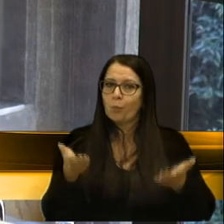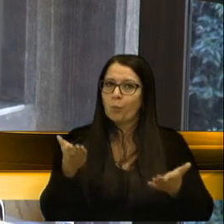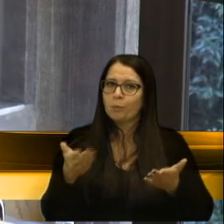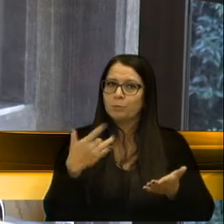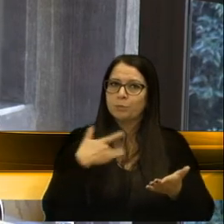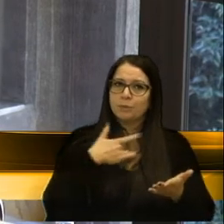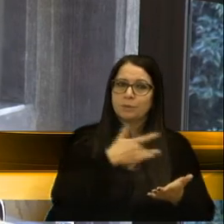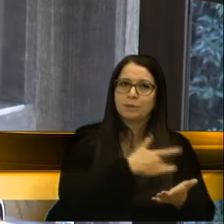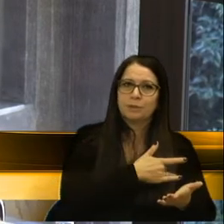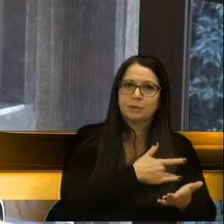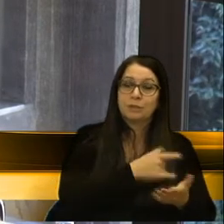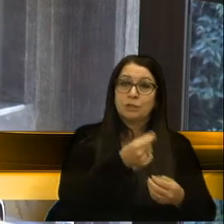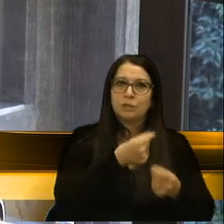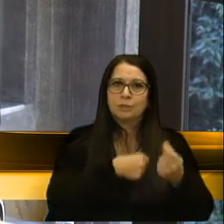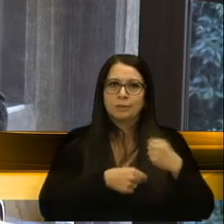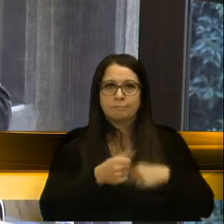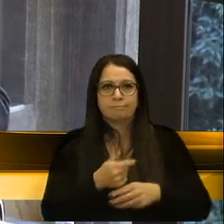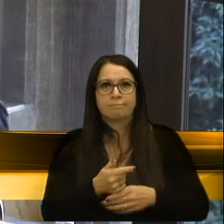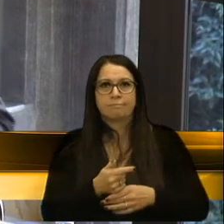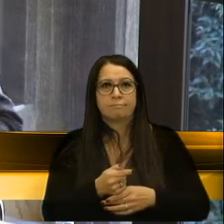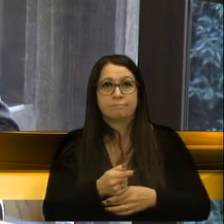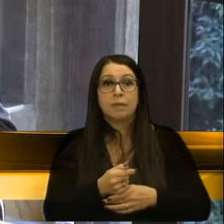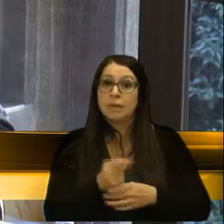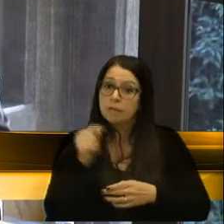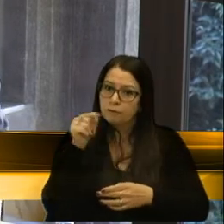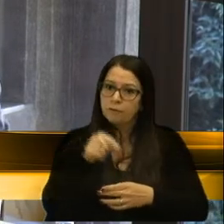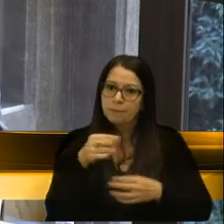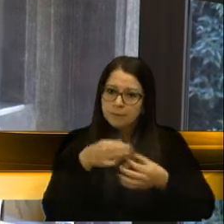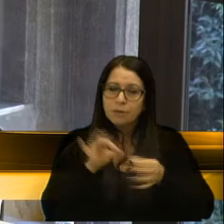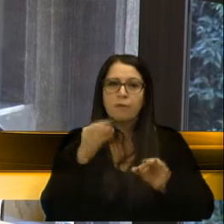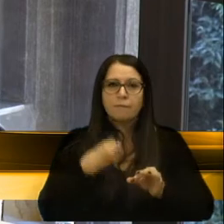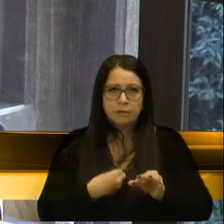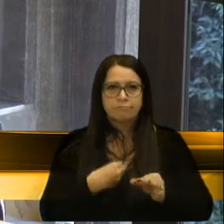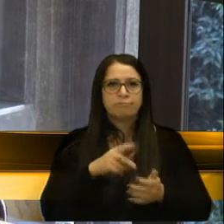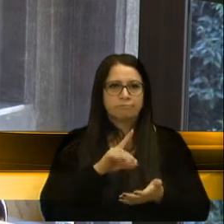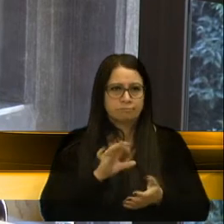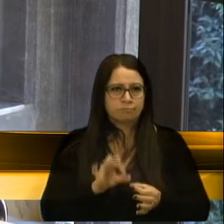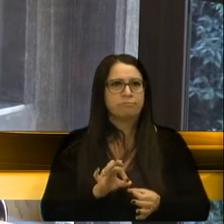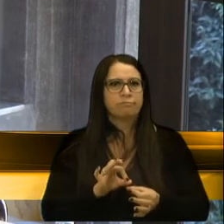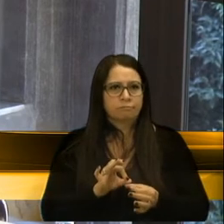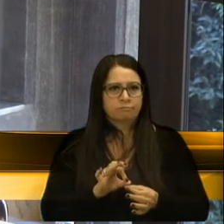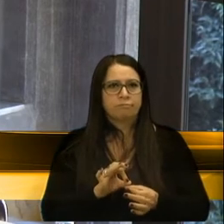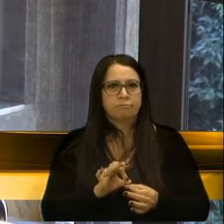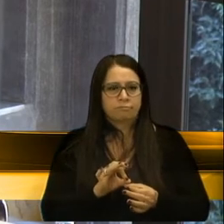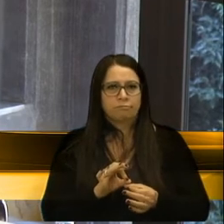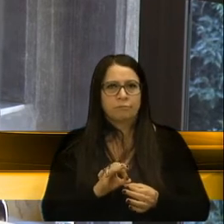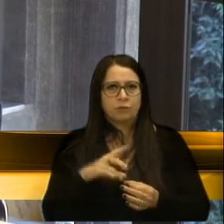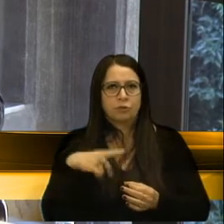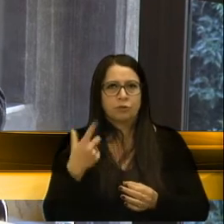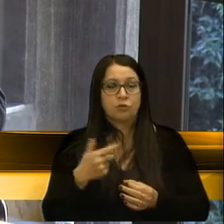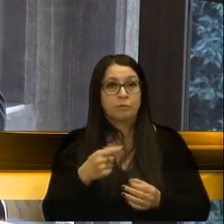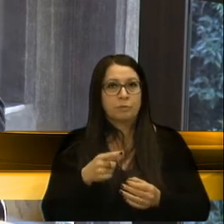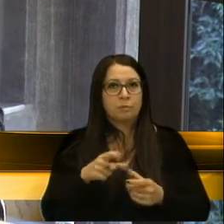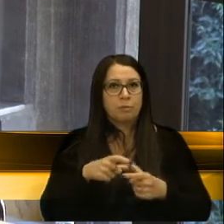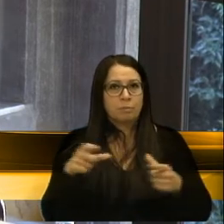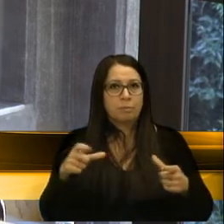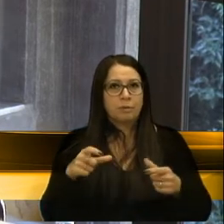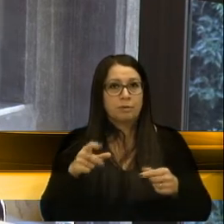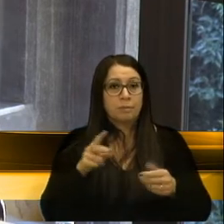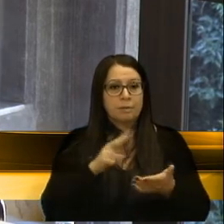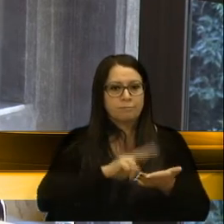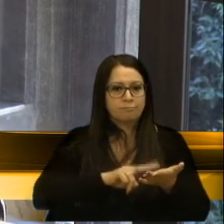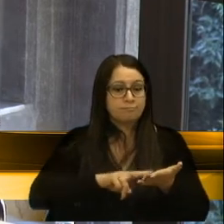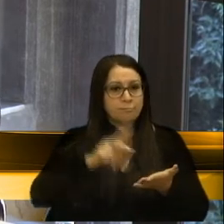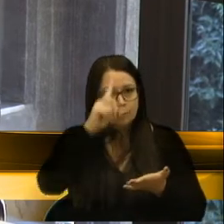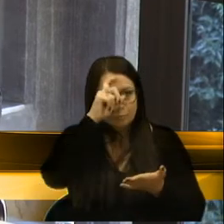saúde e economia, ele vem para salvar vidas, com certeza. Nós tivemos um aumento de internações,